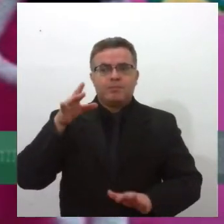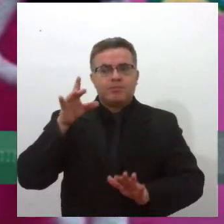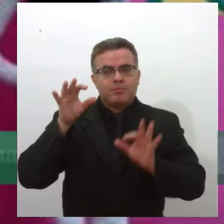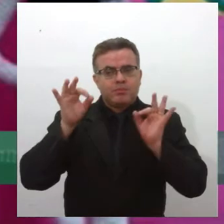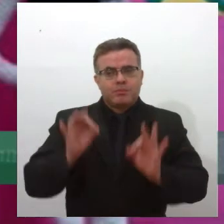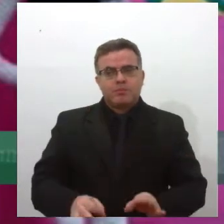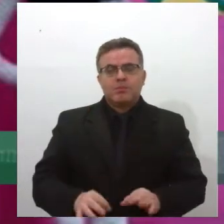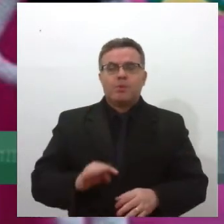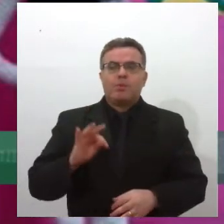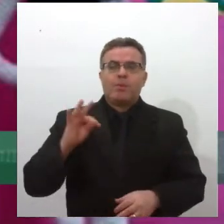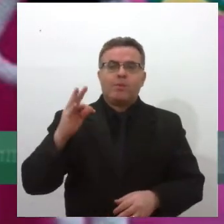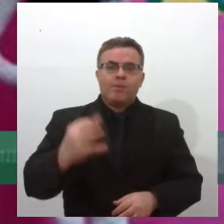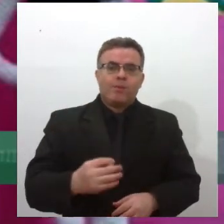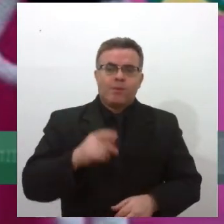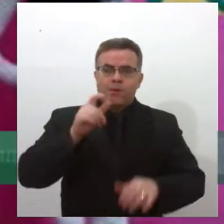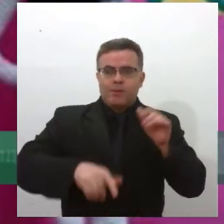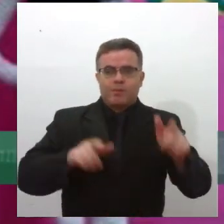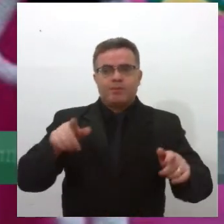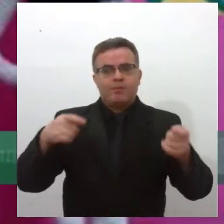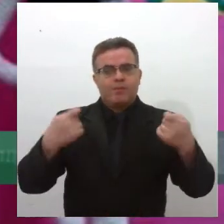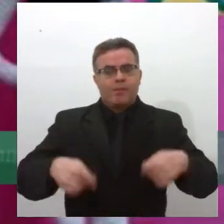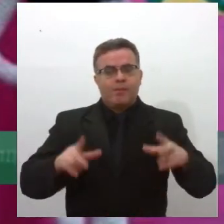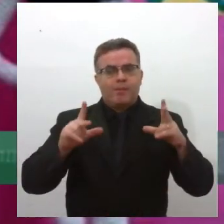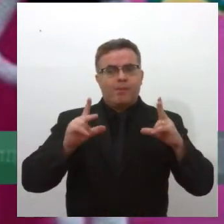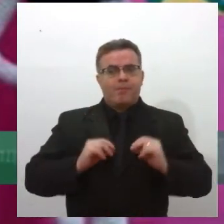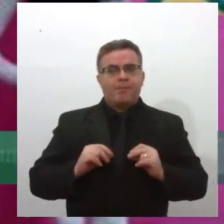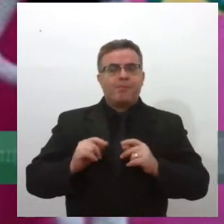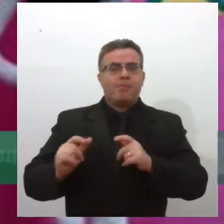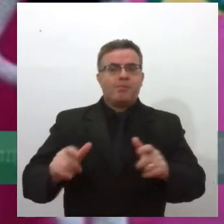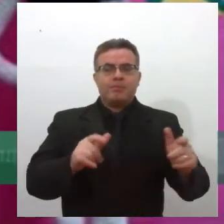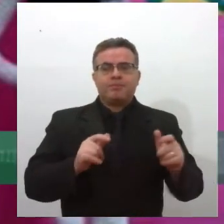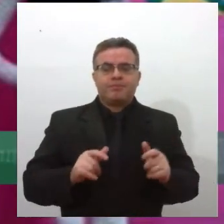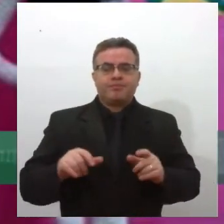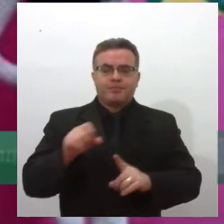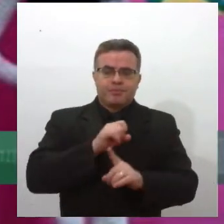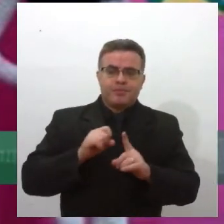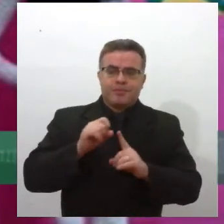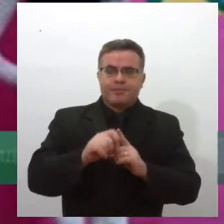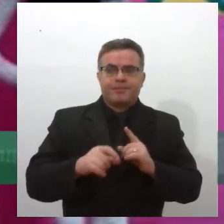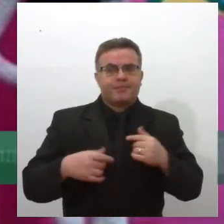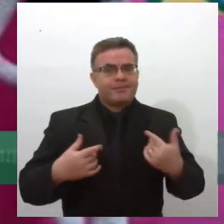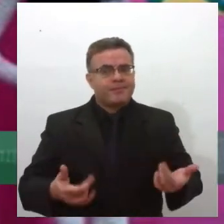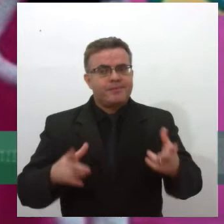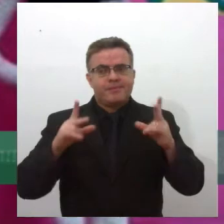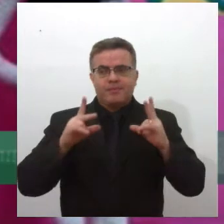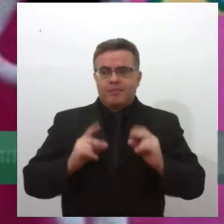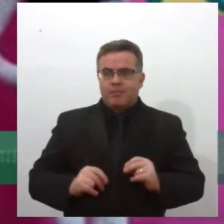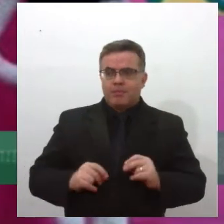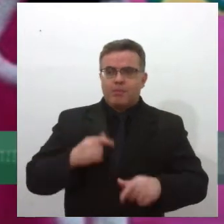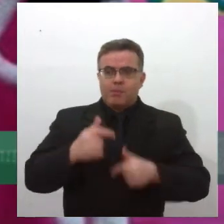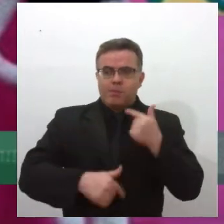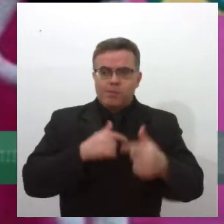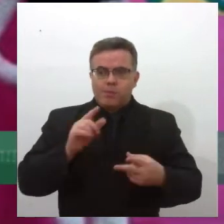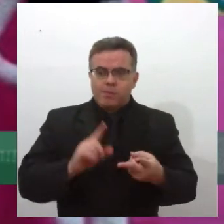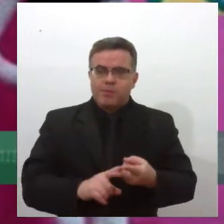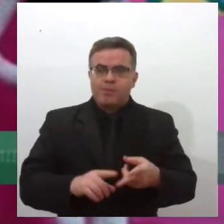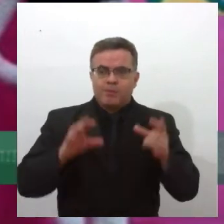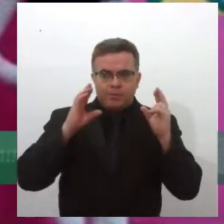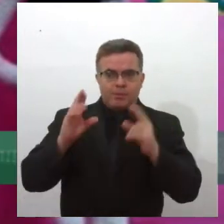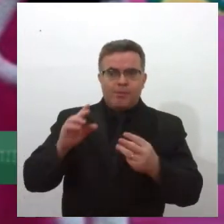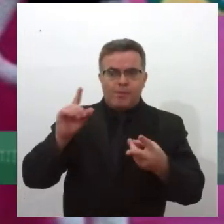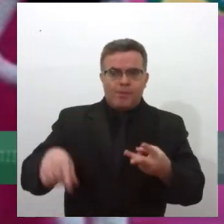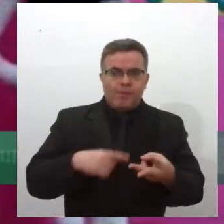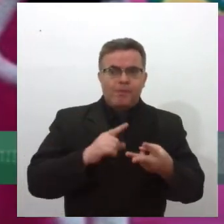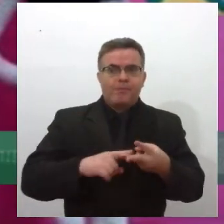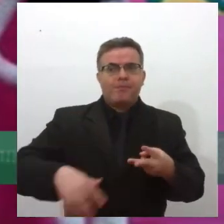todas as pessoas merecem ter um local, né? Na sociedade, merecem ter o seu trabalho, serem respeitadas, ter